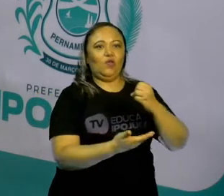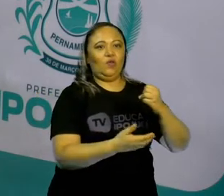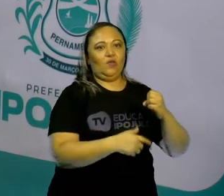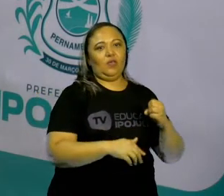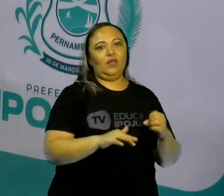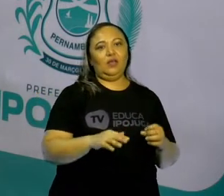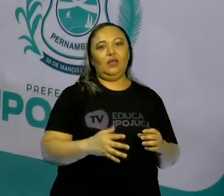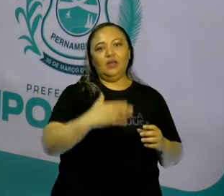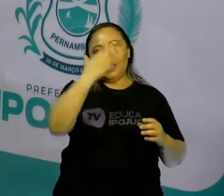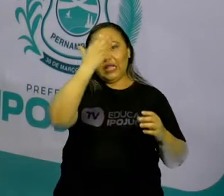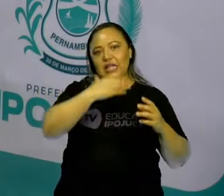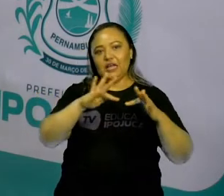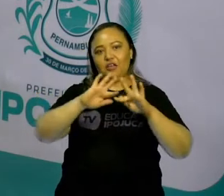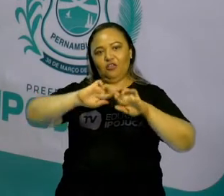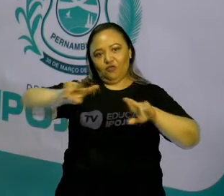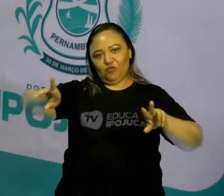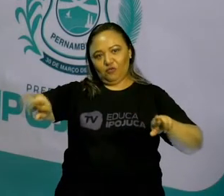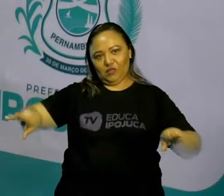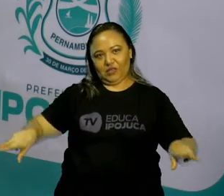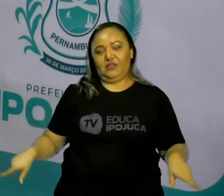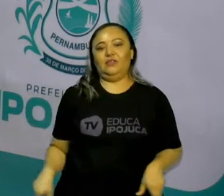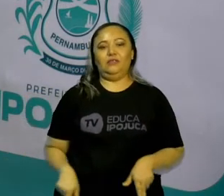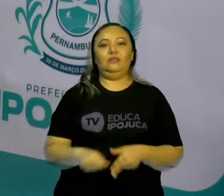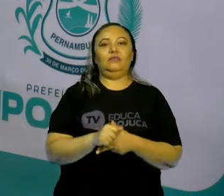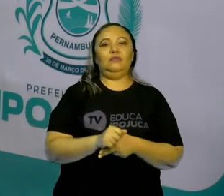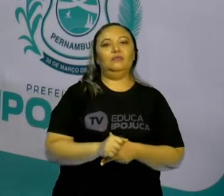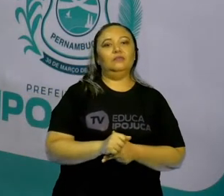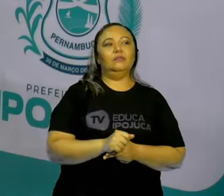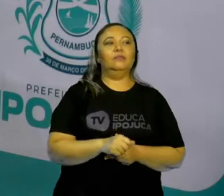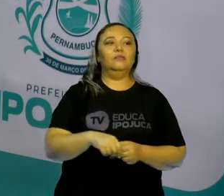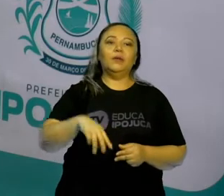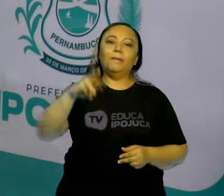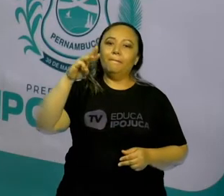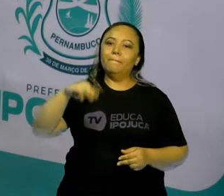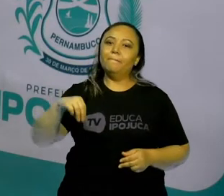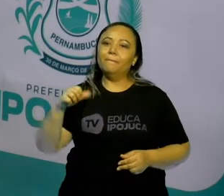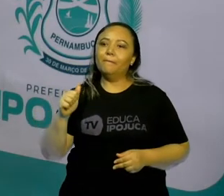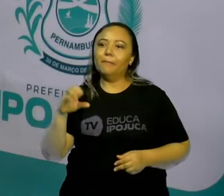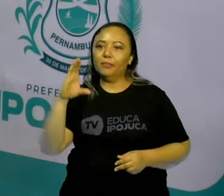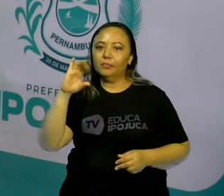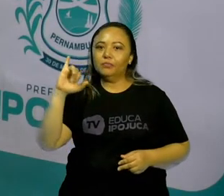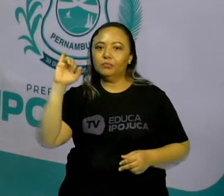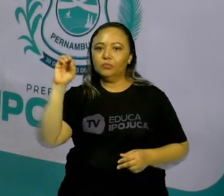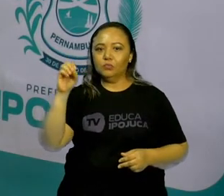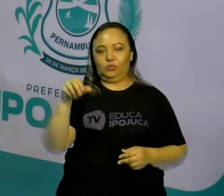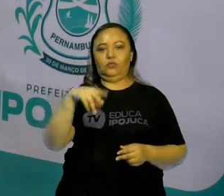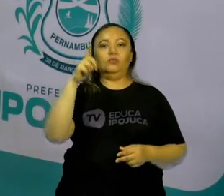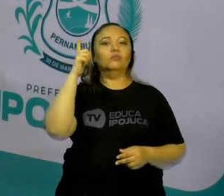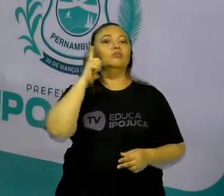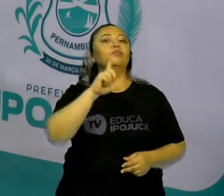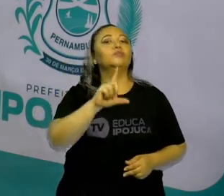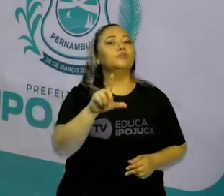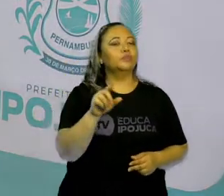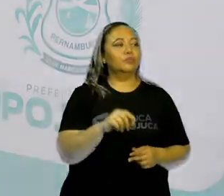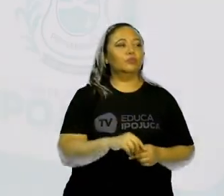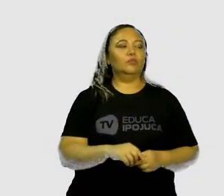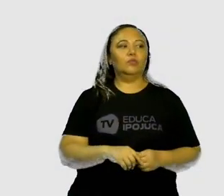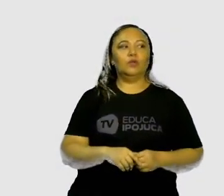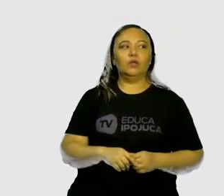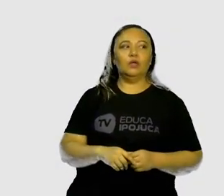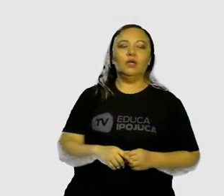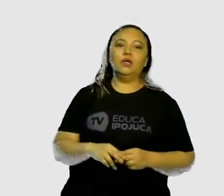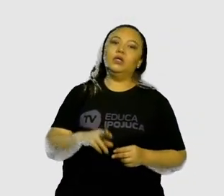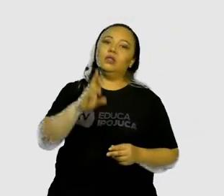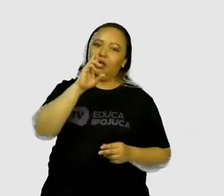todas as frutas na qual Márcio fez. Tá certo? Então, a resposta para a gente aqui, 27